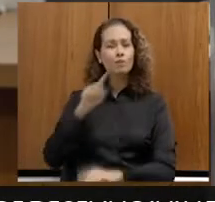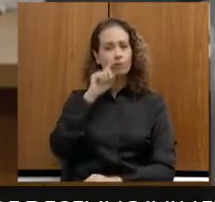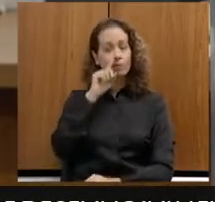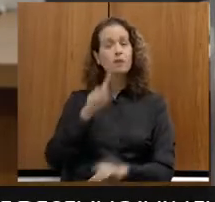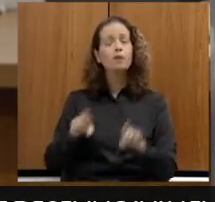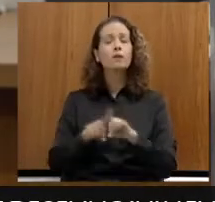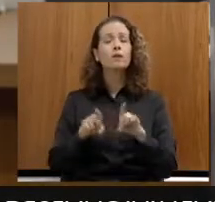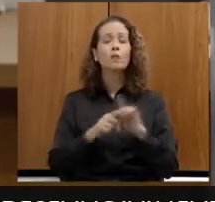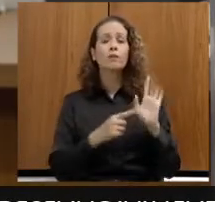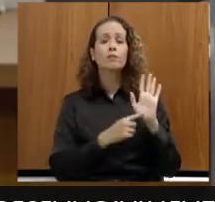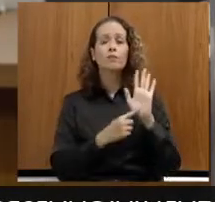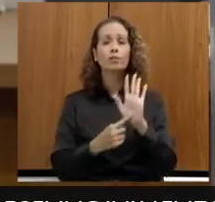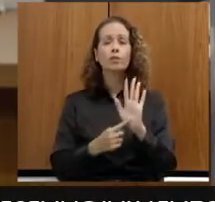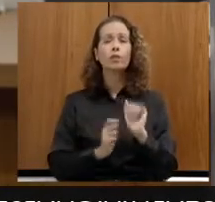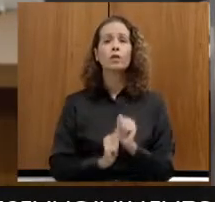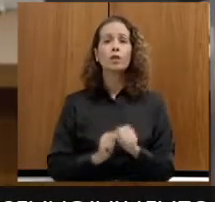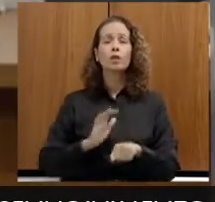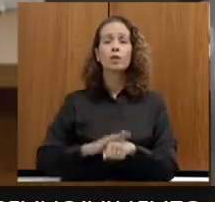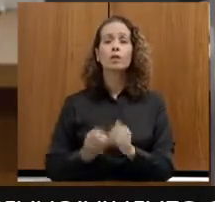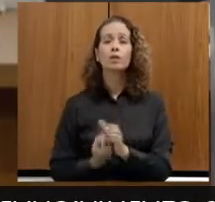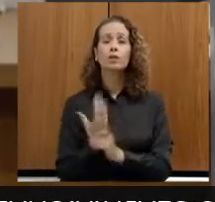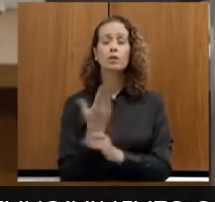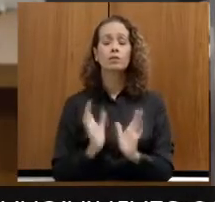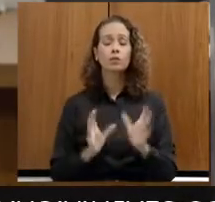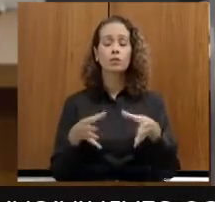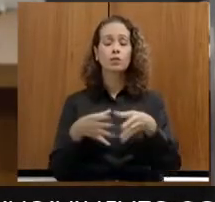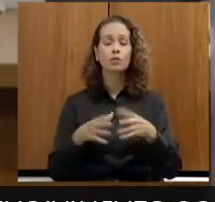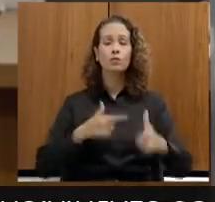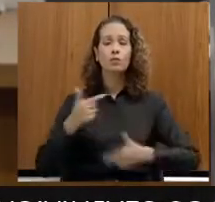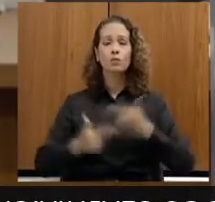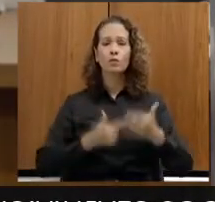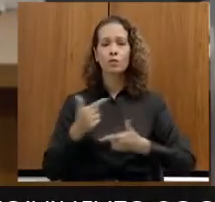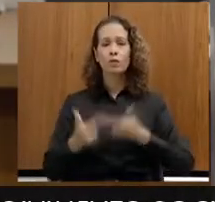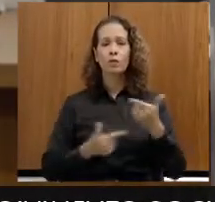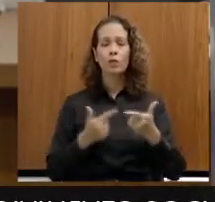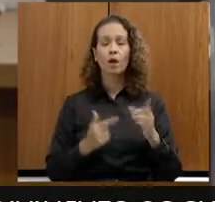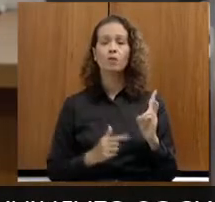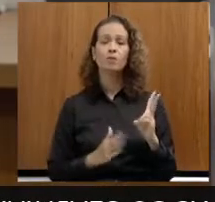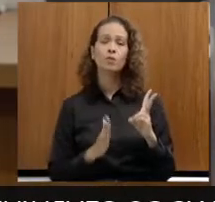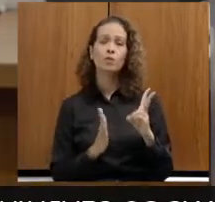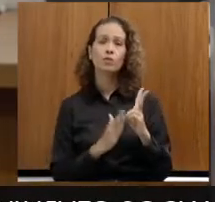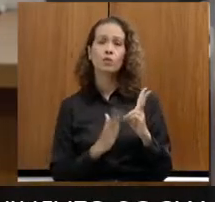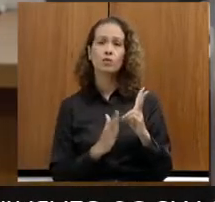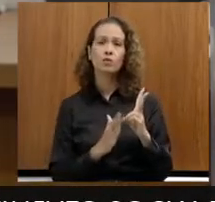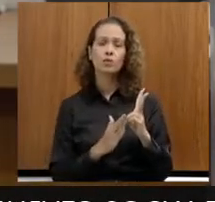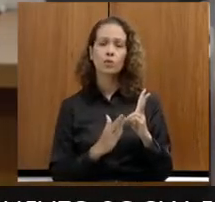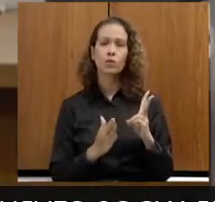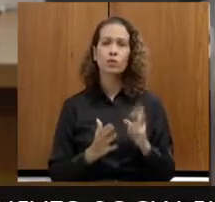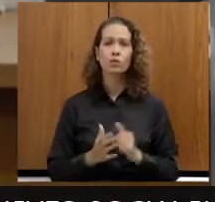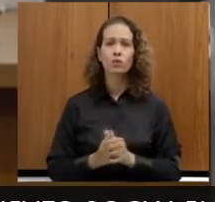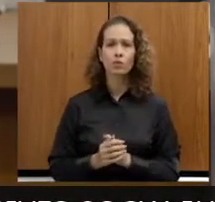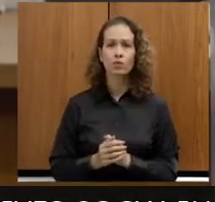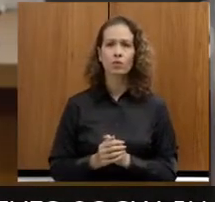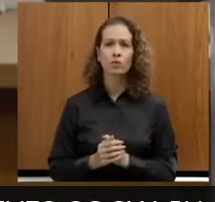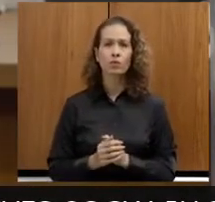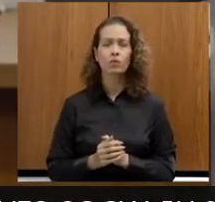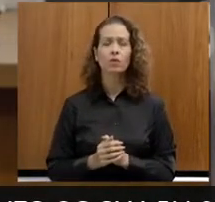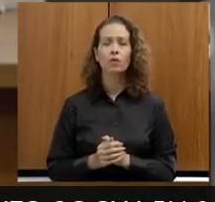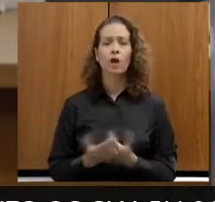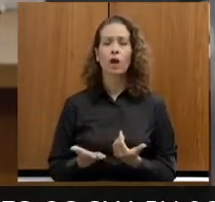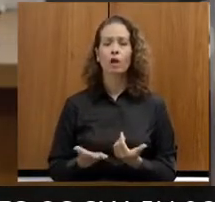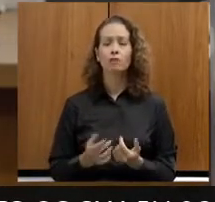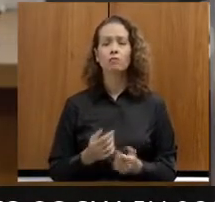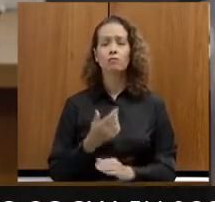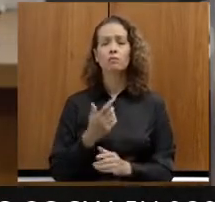também é a criação de um grupo de trabalho para a questão dos índios araus, para a busca de soluções mais efetivas para